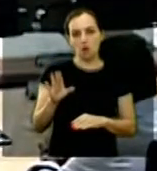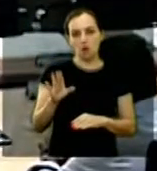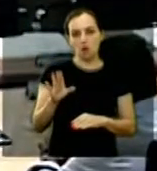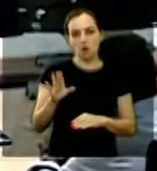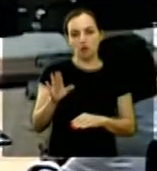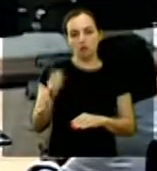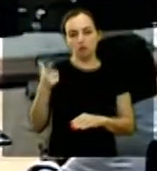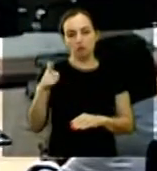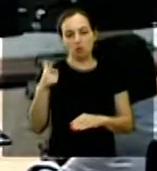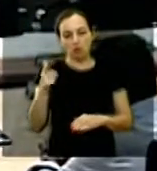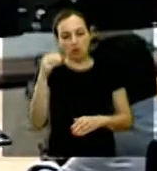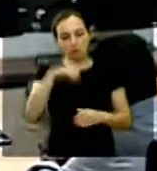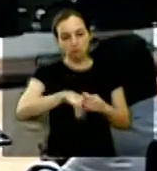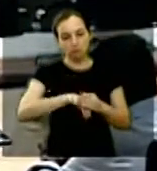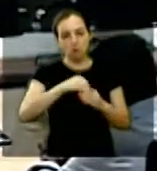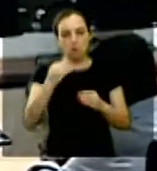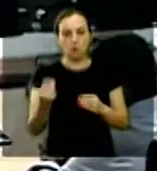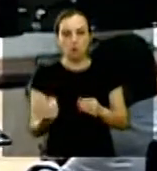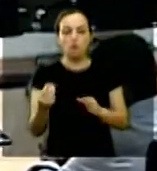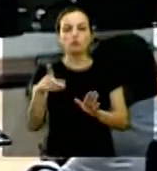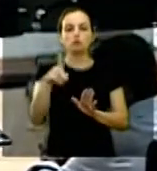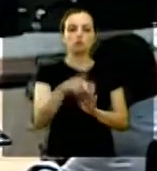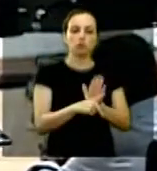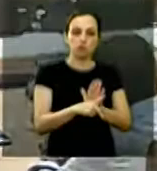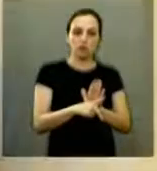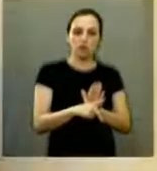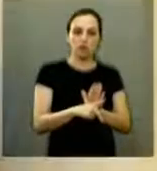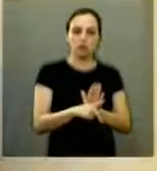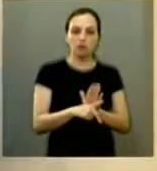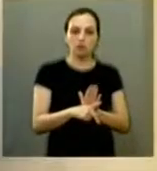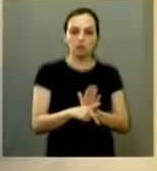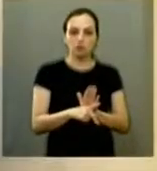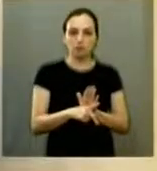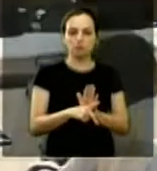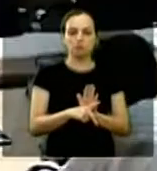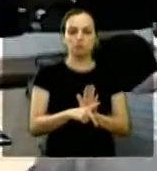ao conteúdo aí do do projeto é